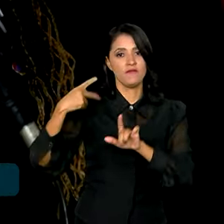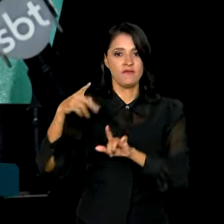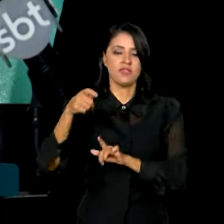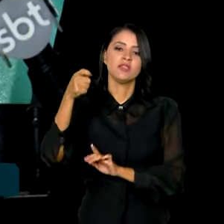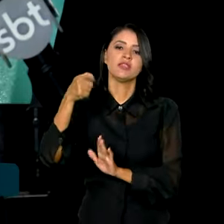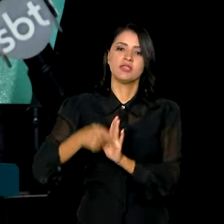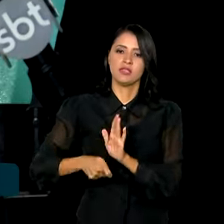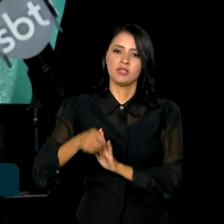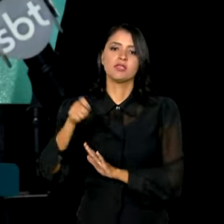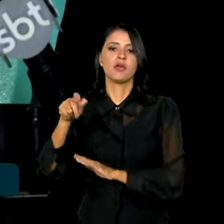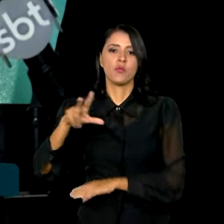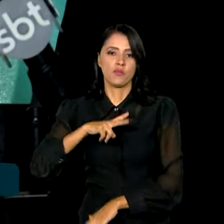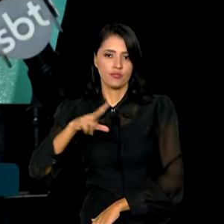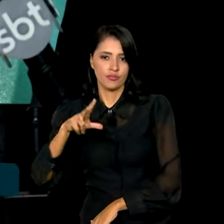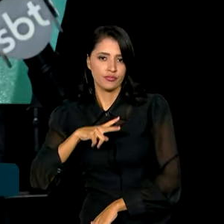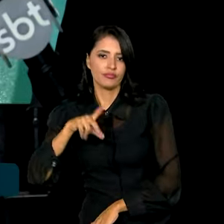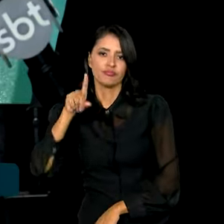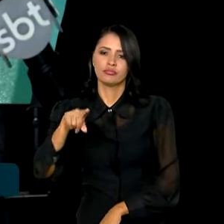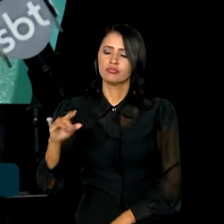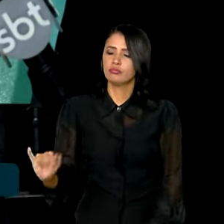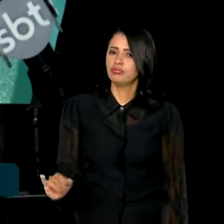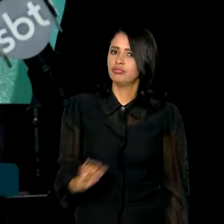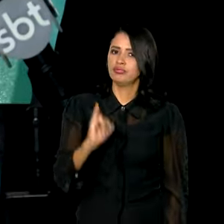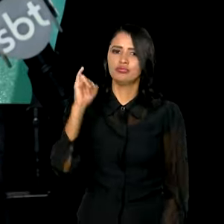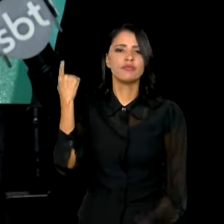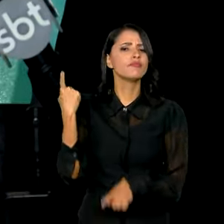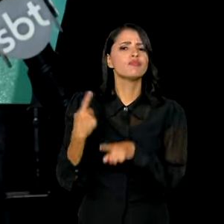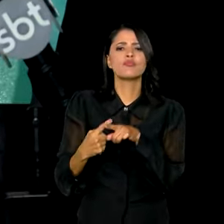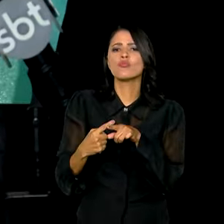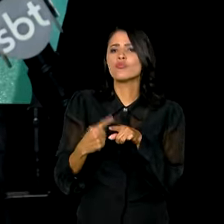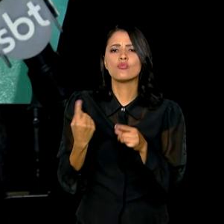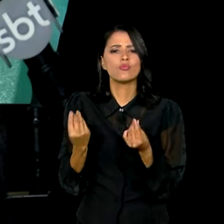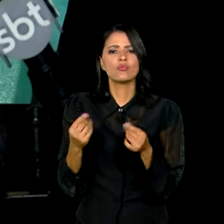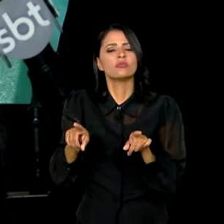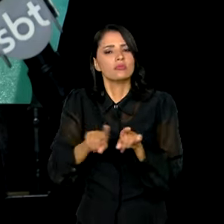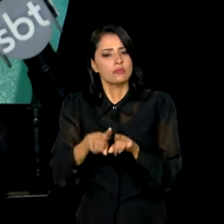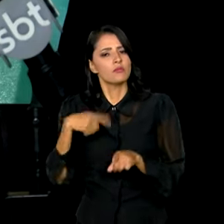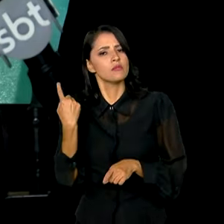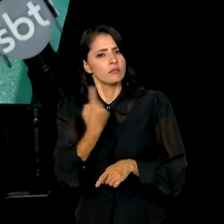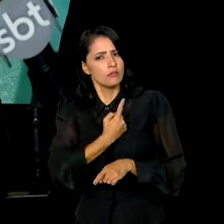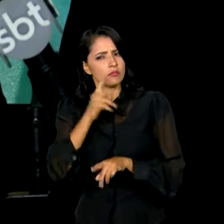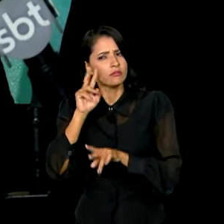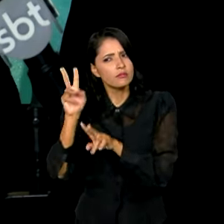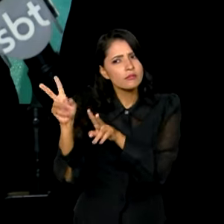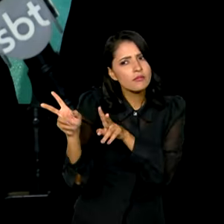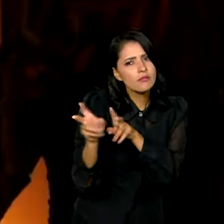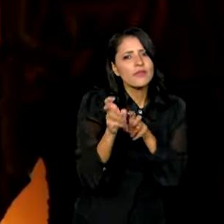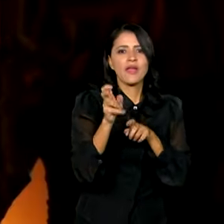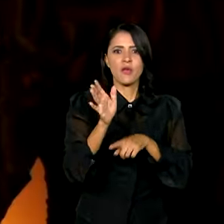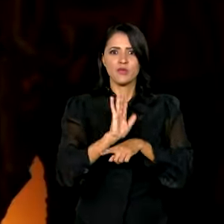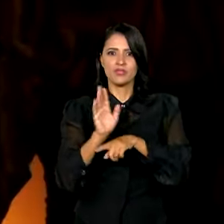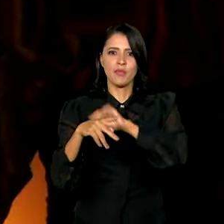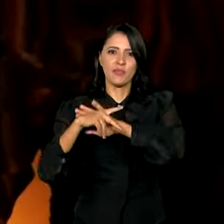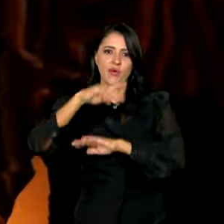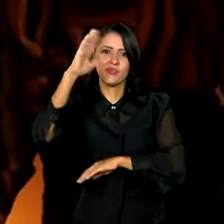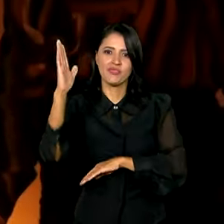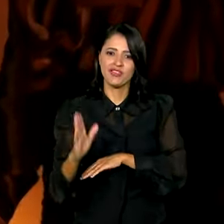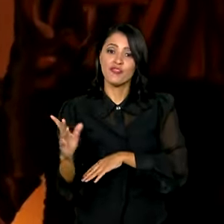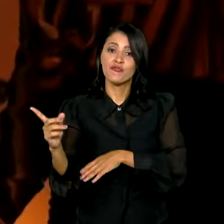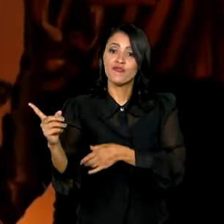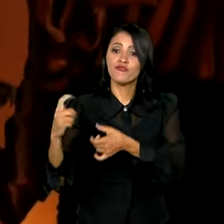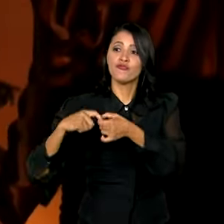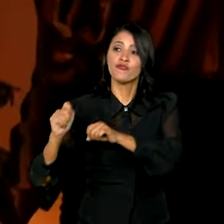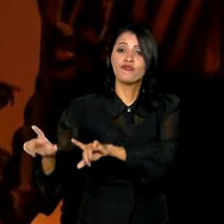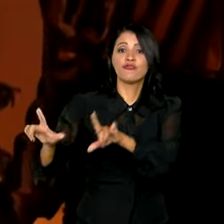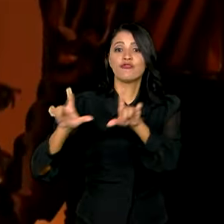assinatura. Isso para nós é de uma importância enorme porque também nós estamos vendo o cinema brasileiro voltando às